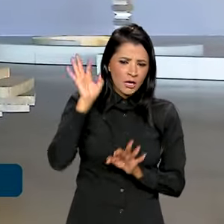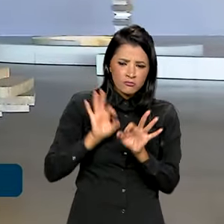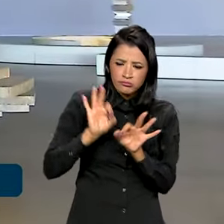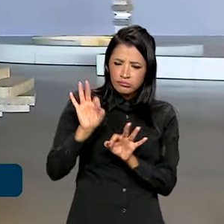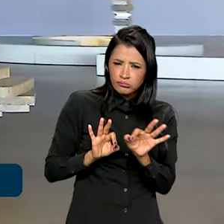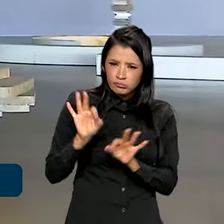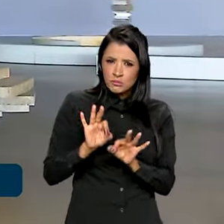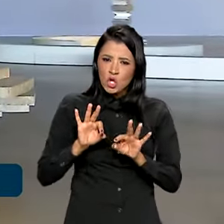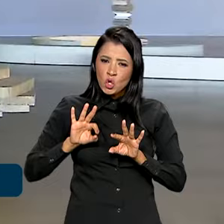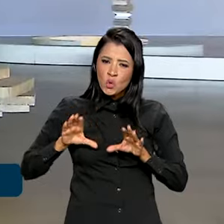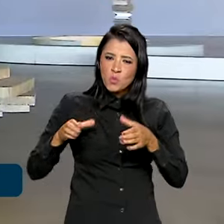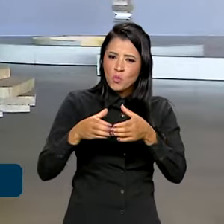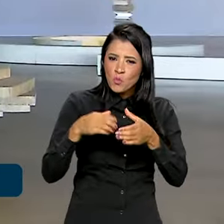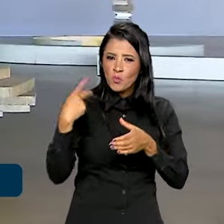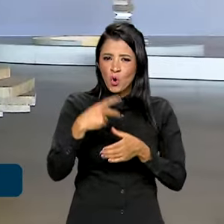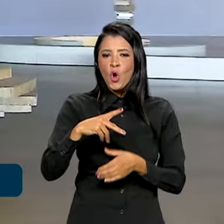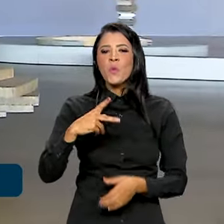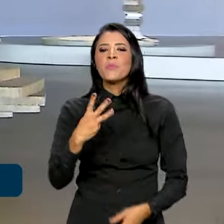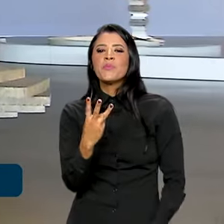para a COP30.